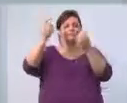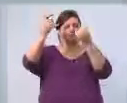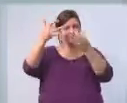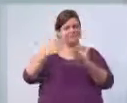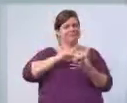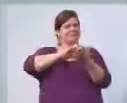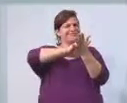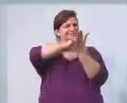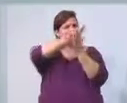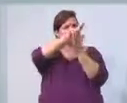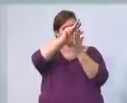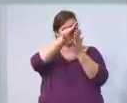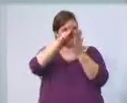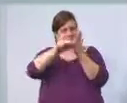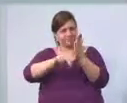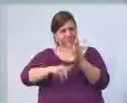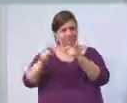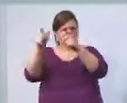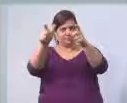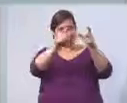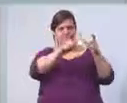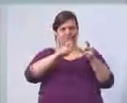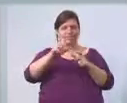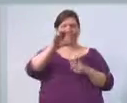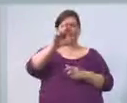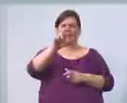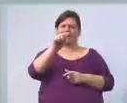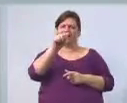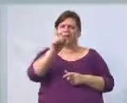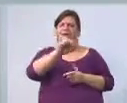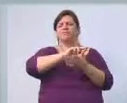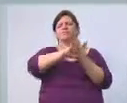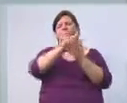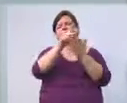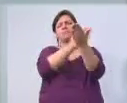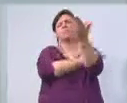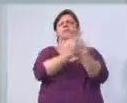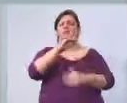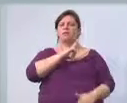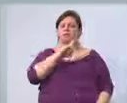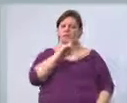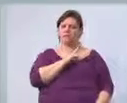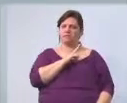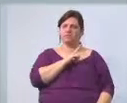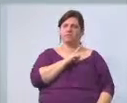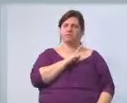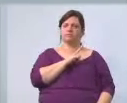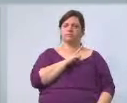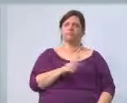tem várias entidades, tal, crais e outras pastas aí que o senhor